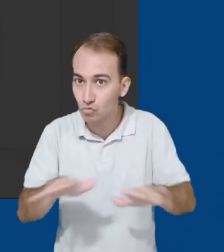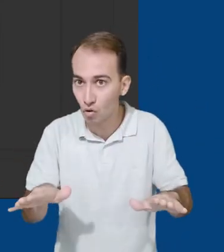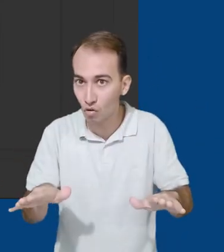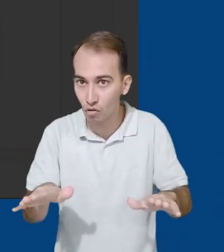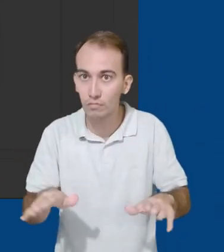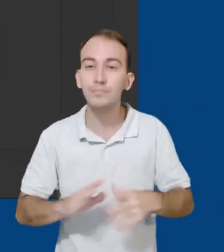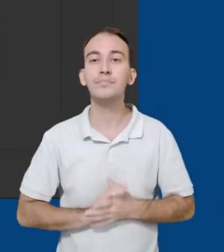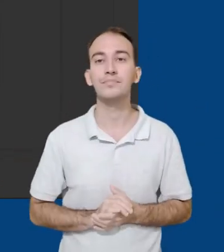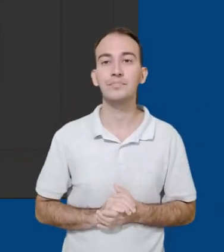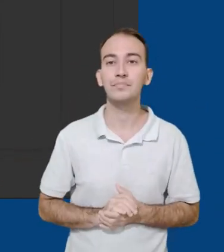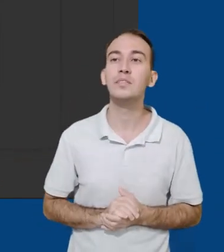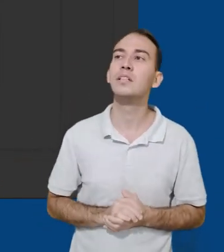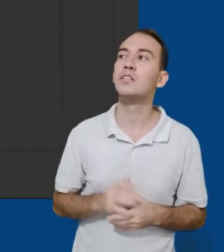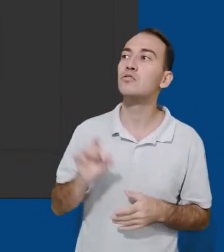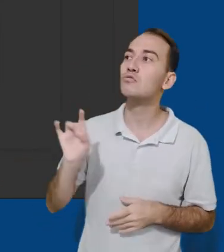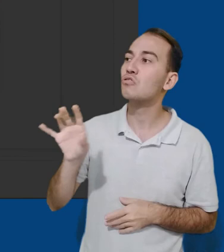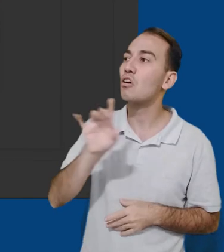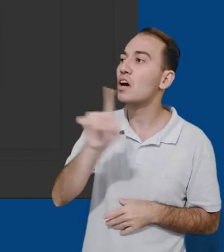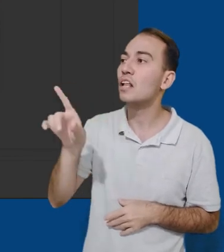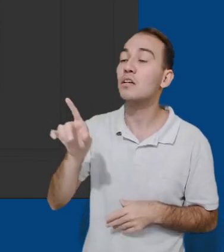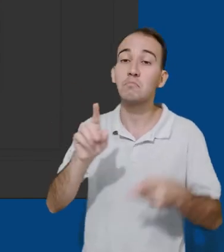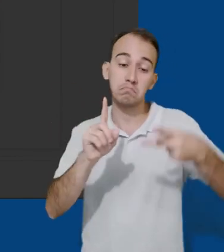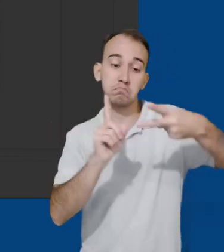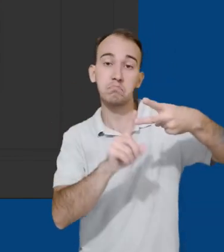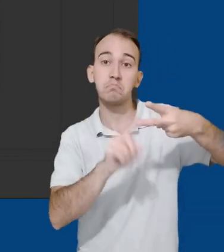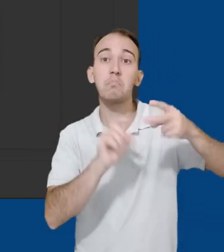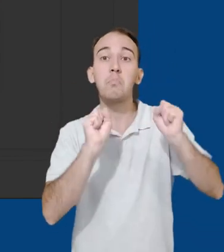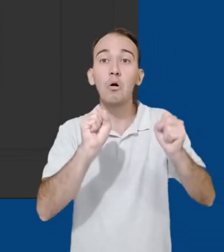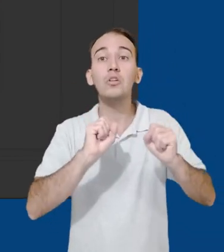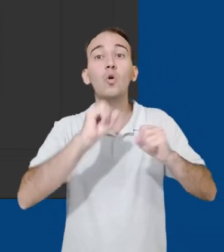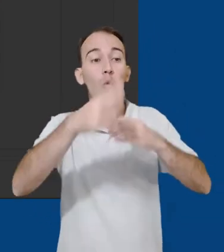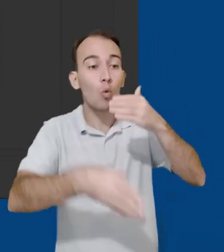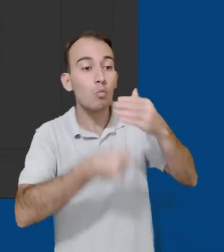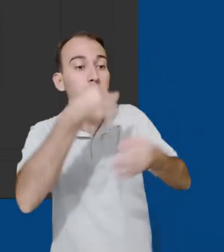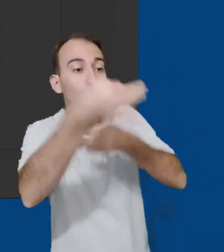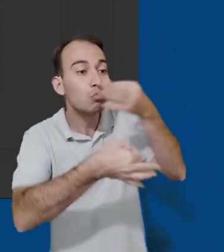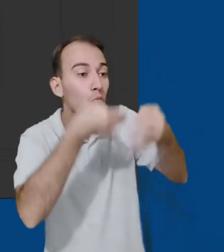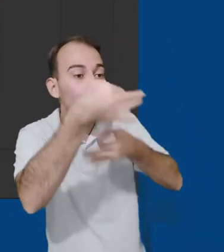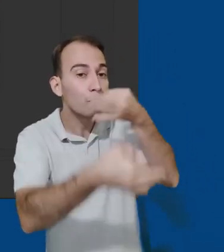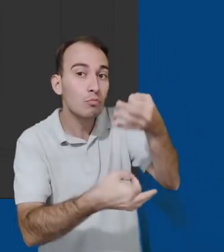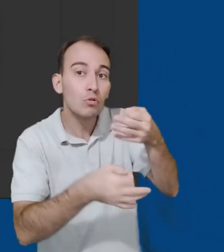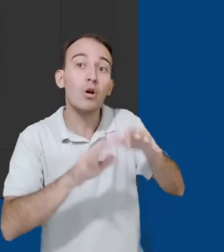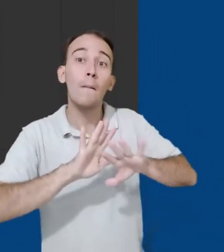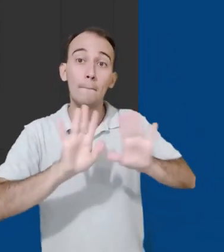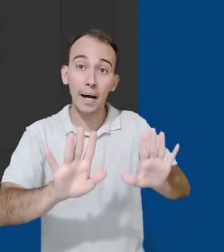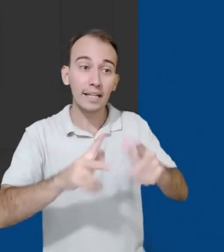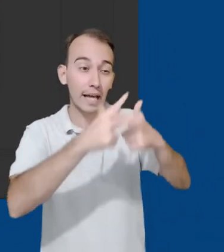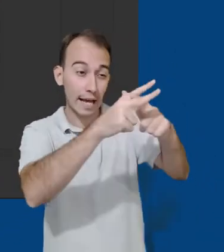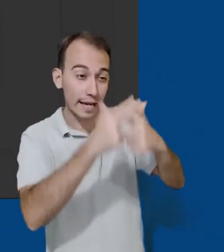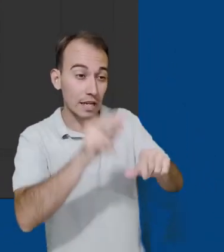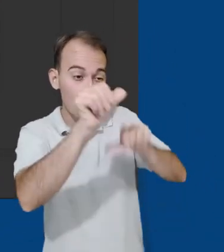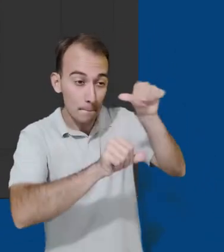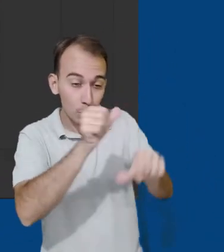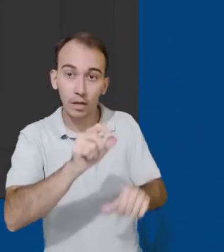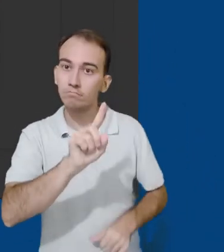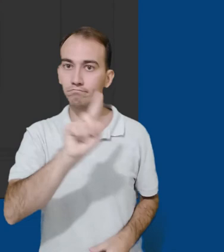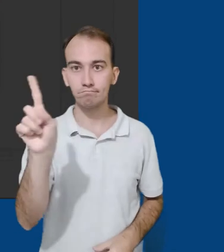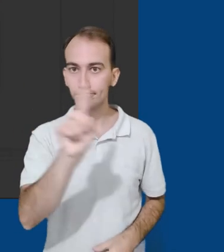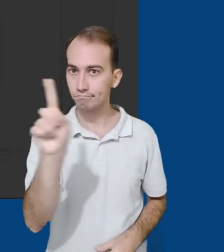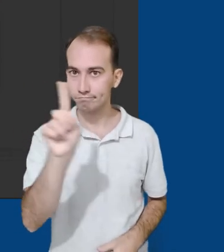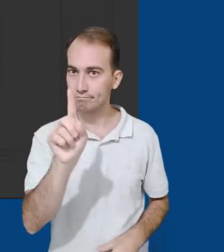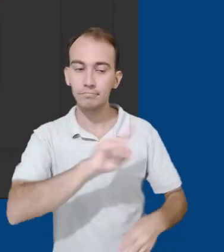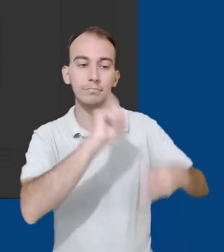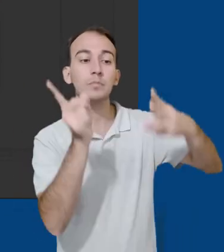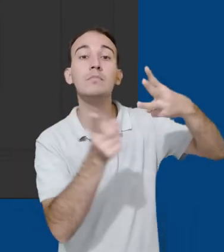será a mais restrita, onde ela pode apenas ler a nossa apresentação. Se será de comentarista, onde ela poderá visualizar a nossa apresentação